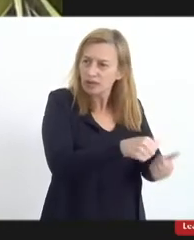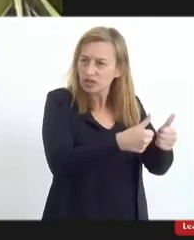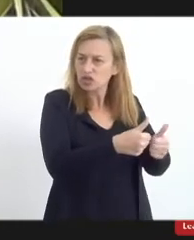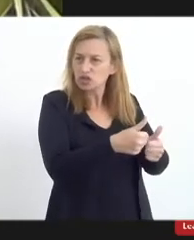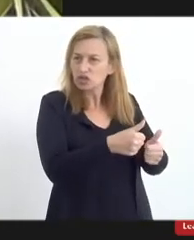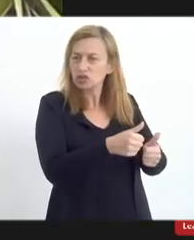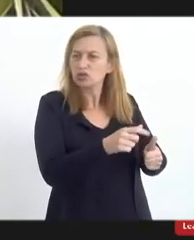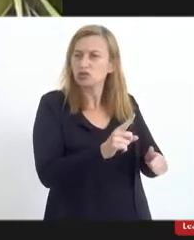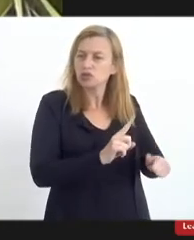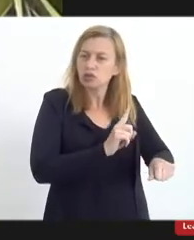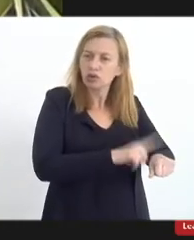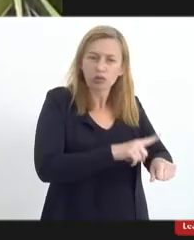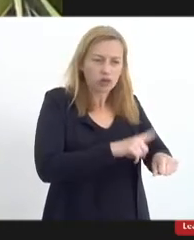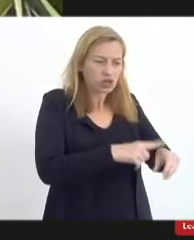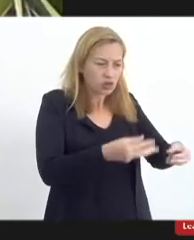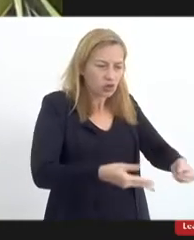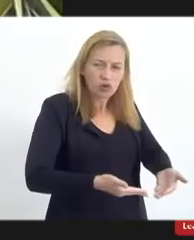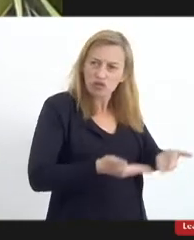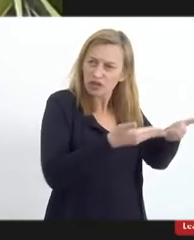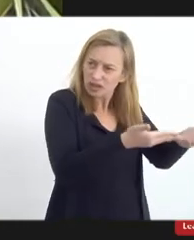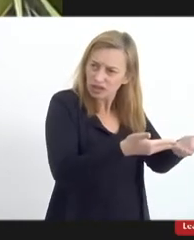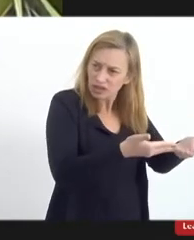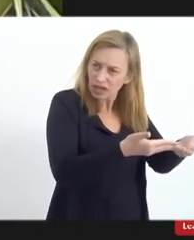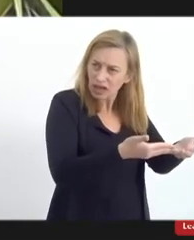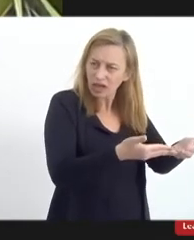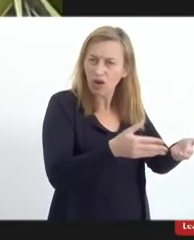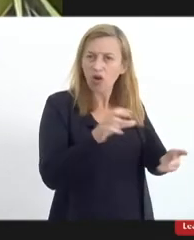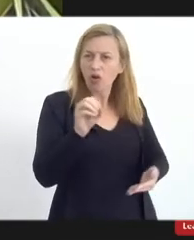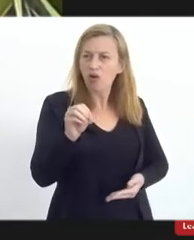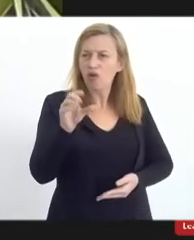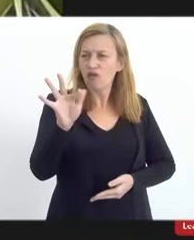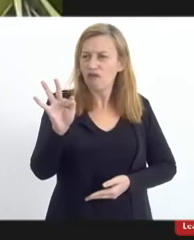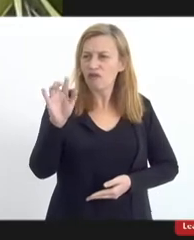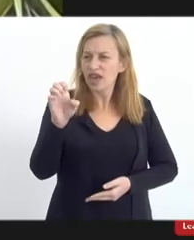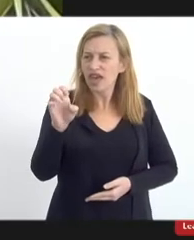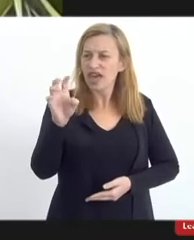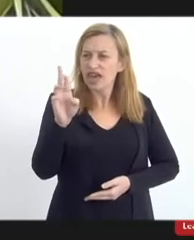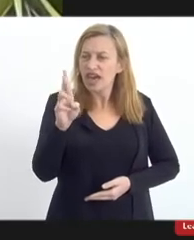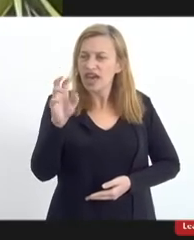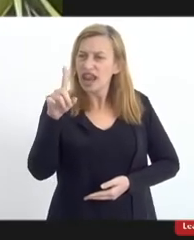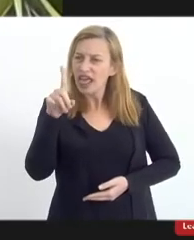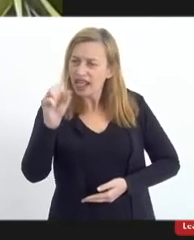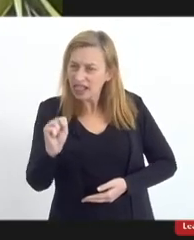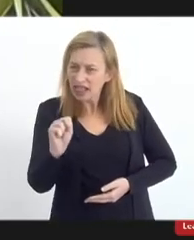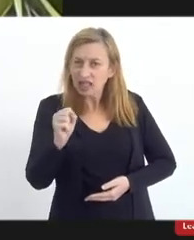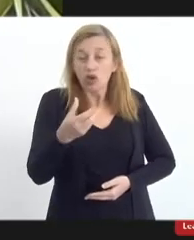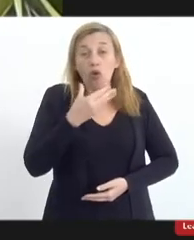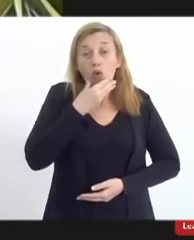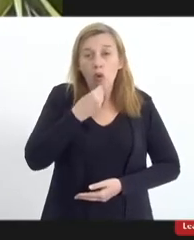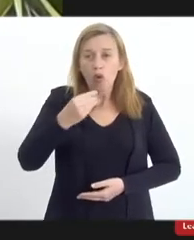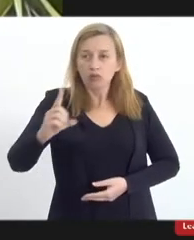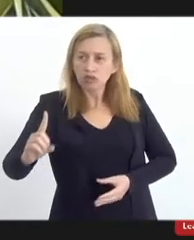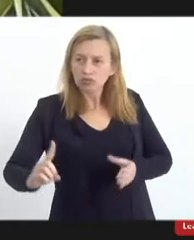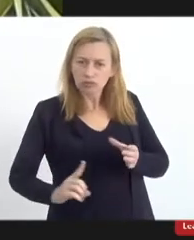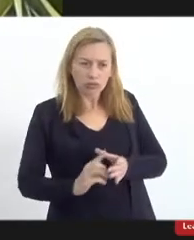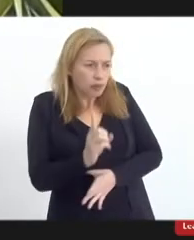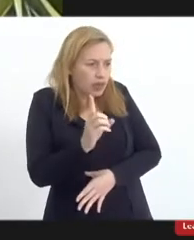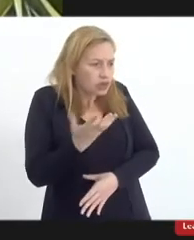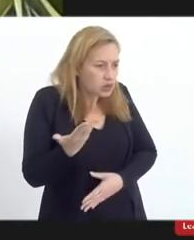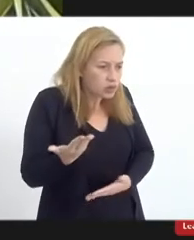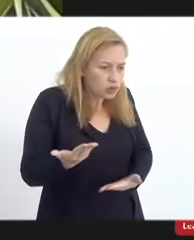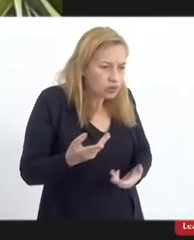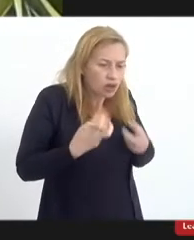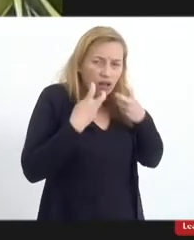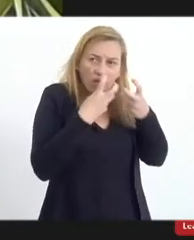ao riar as minhas oferendas, e ao fazer esse batismo, este homem apareceu, gritando,